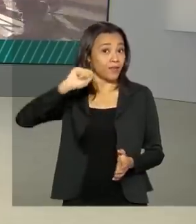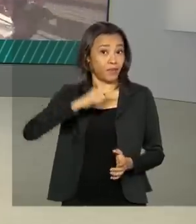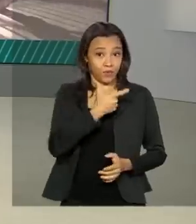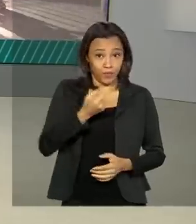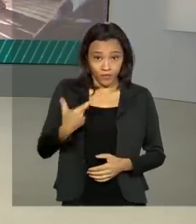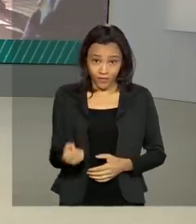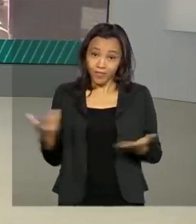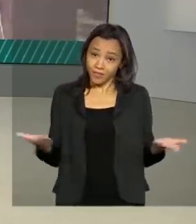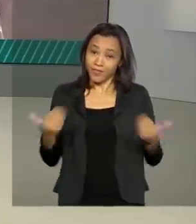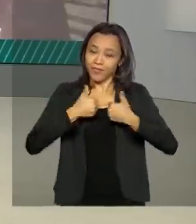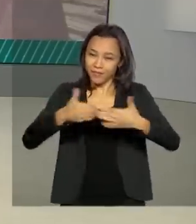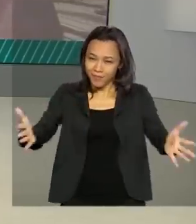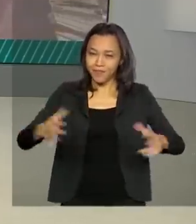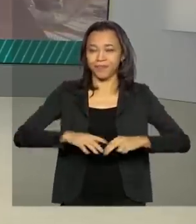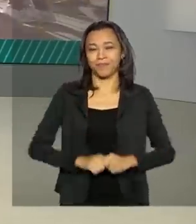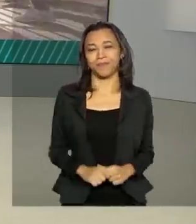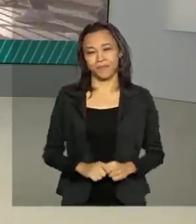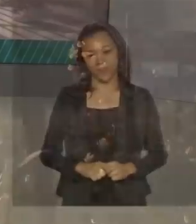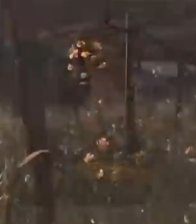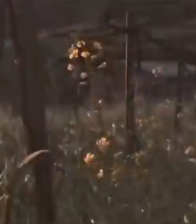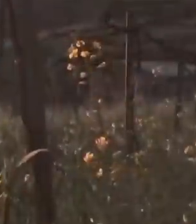O Brasil em Dia começa agora.